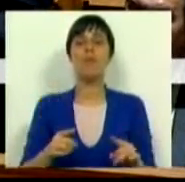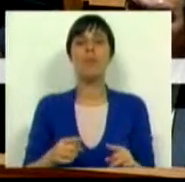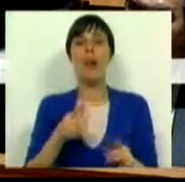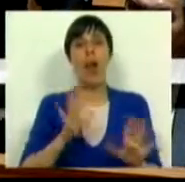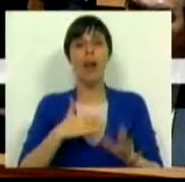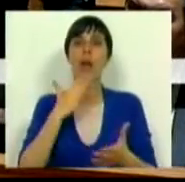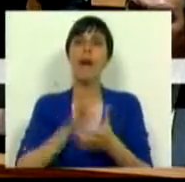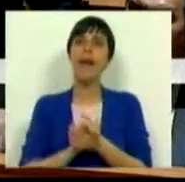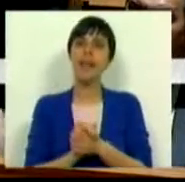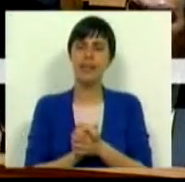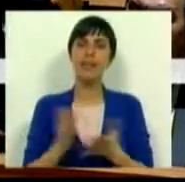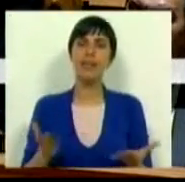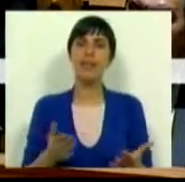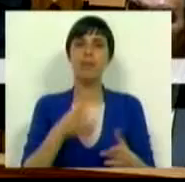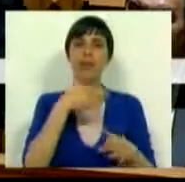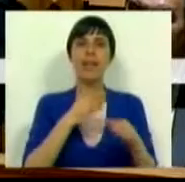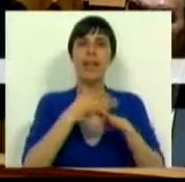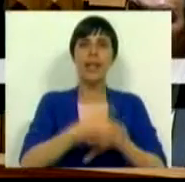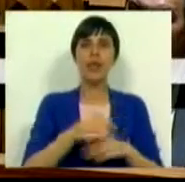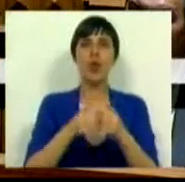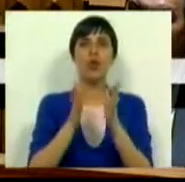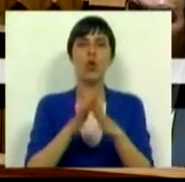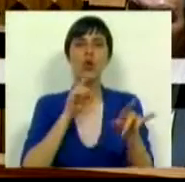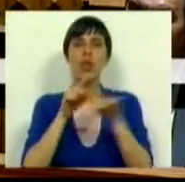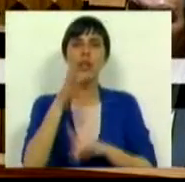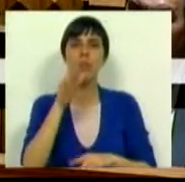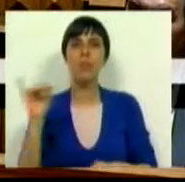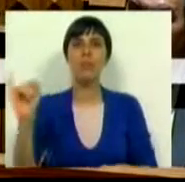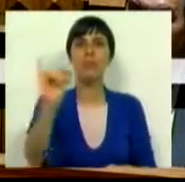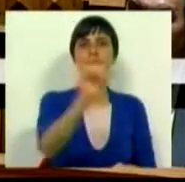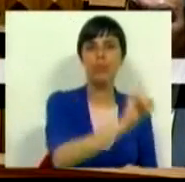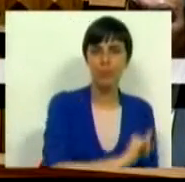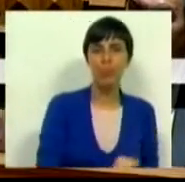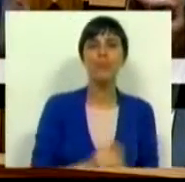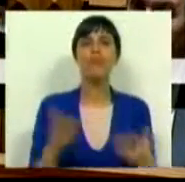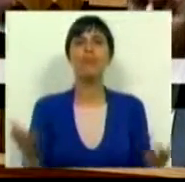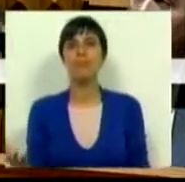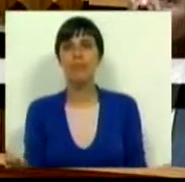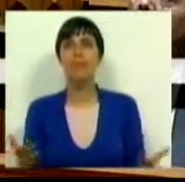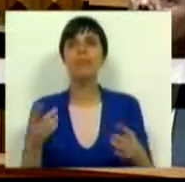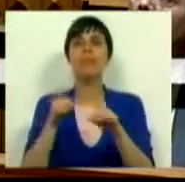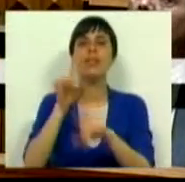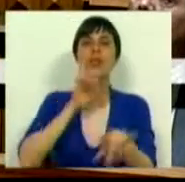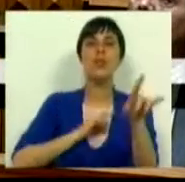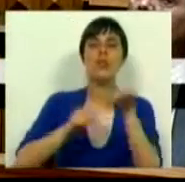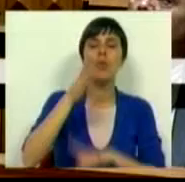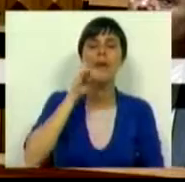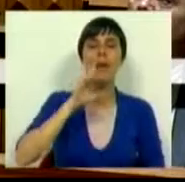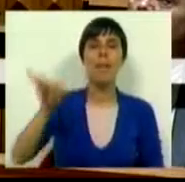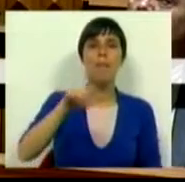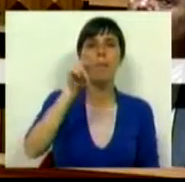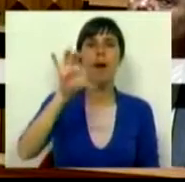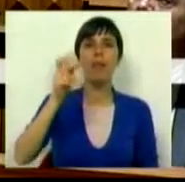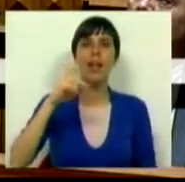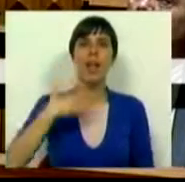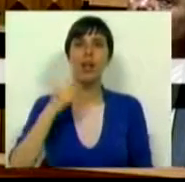obstante, agradecer as intervenções de todos os Srs. Deputados. A concretamente, à Sra. Deputada Paula Cardoso,